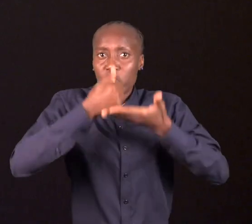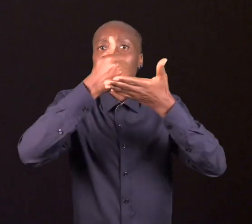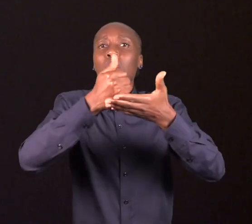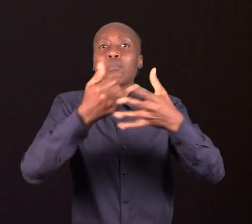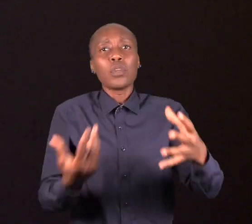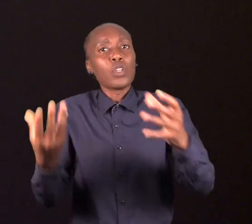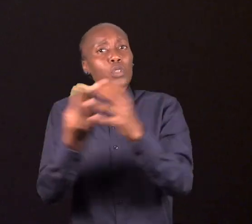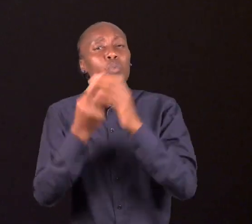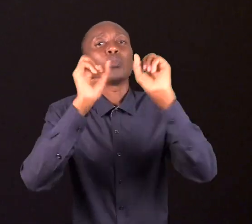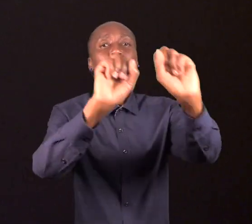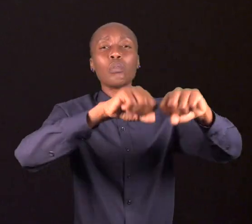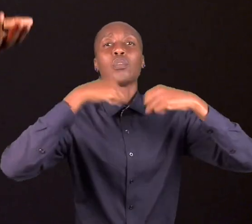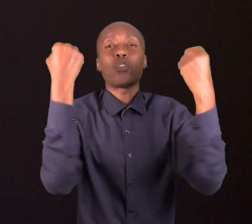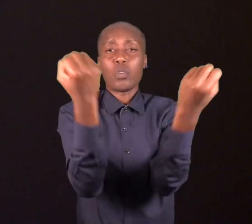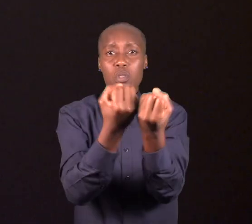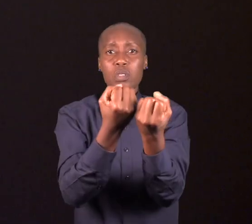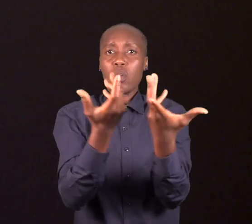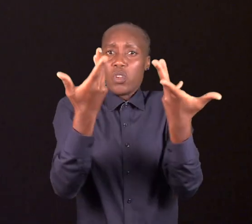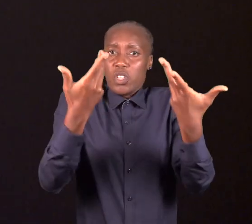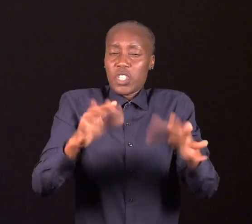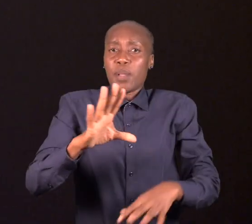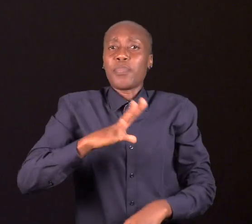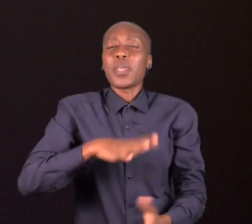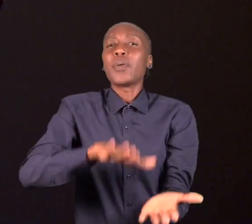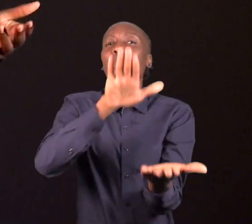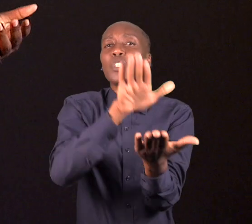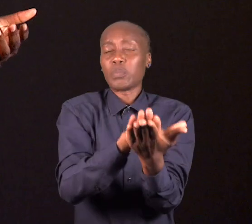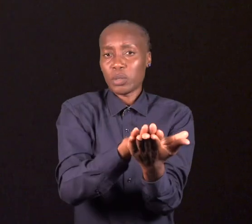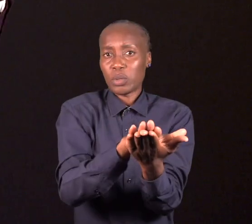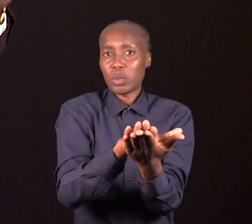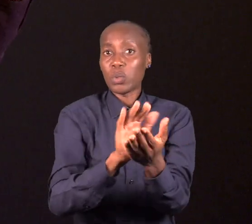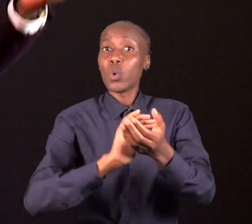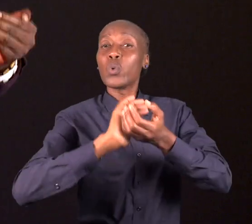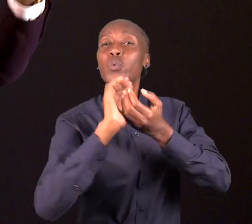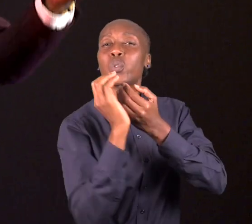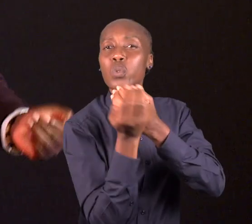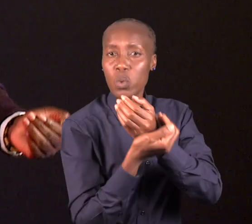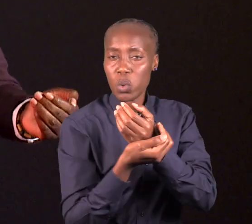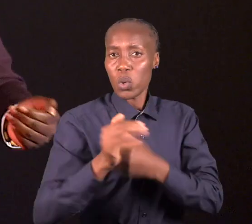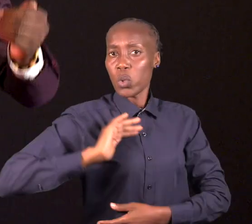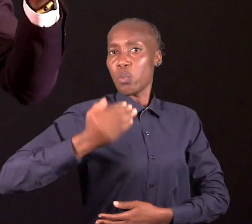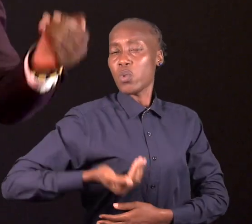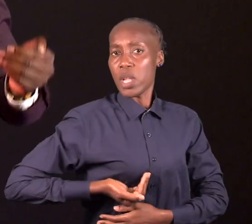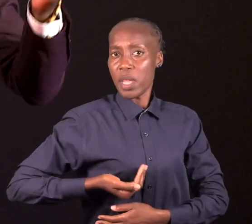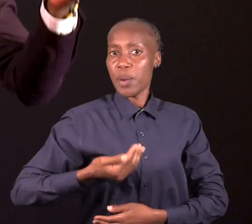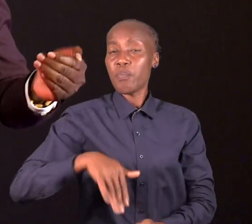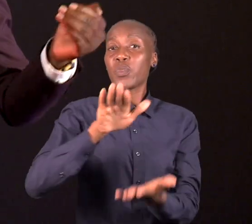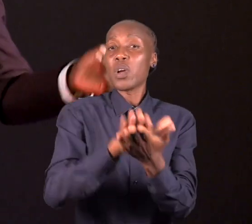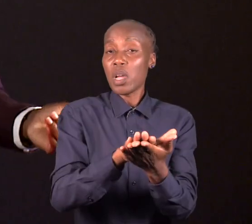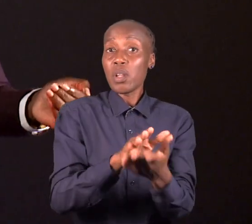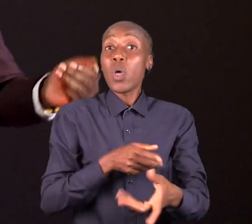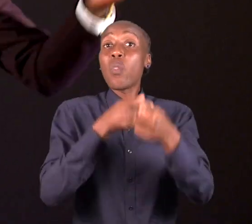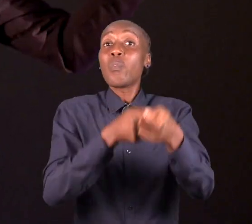minha parte. Junto de algumas organizações, estabeleci espaços seguros de mulheres nos centros de